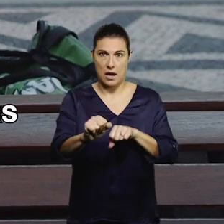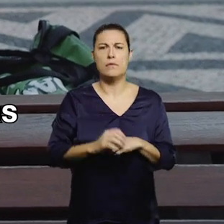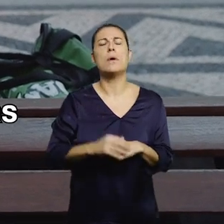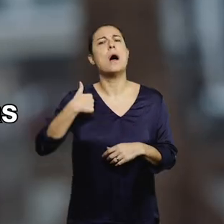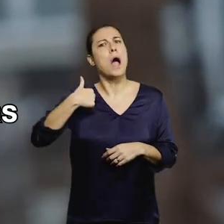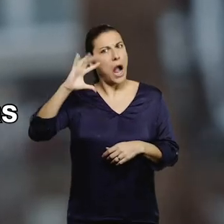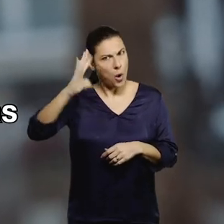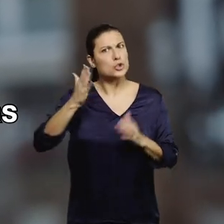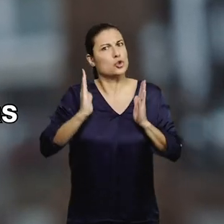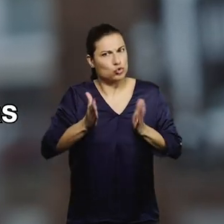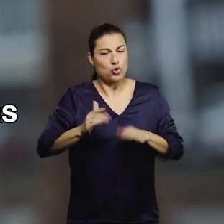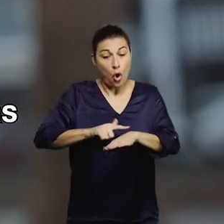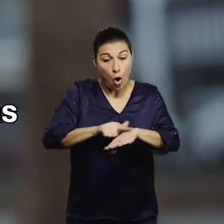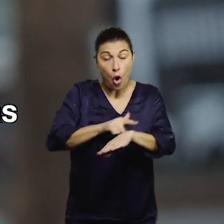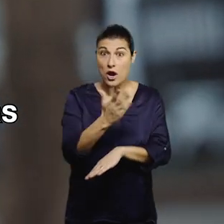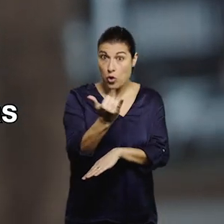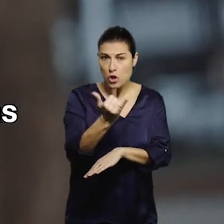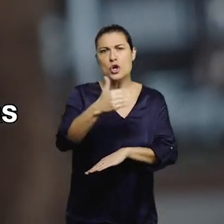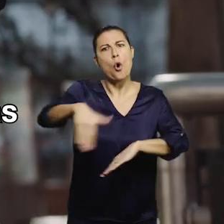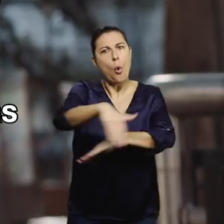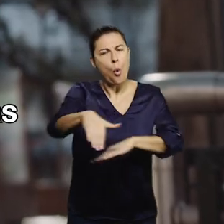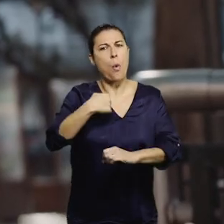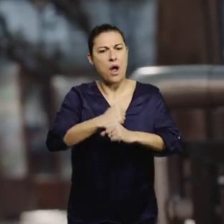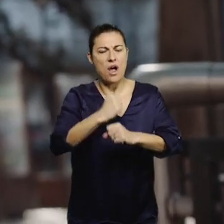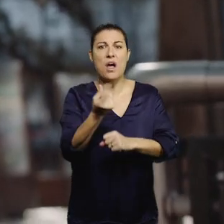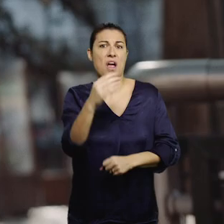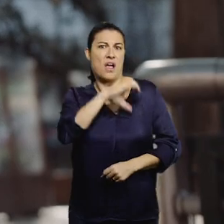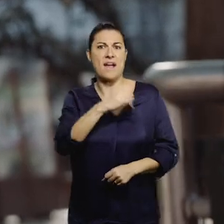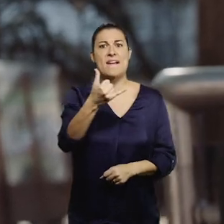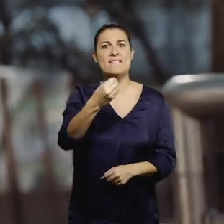aconteceu de eu ficar 12 horas na rua e fazer 20 euros.